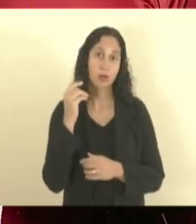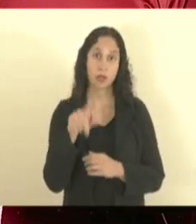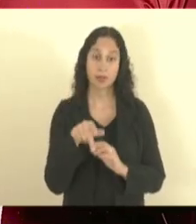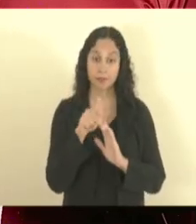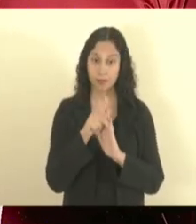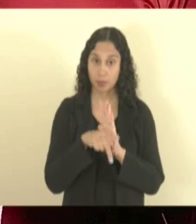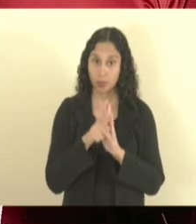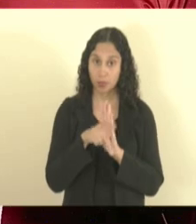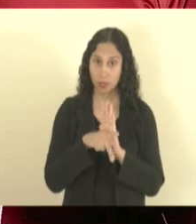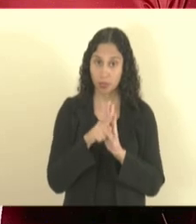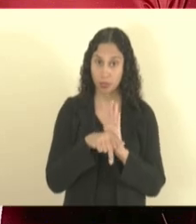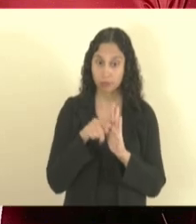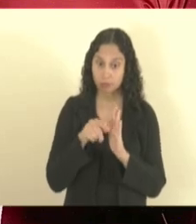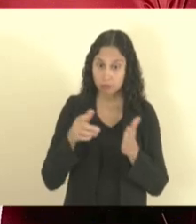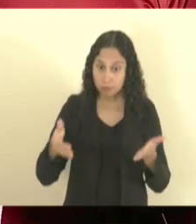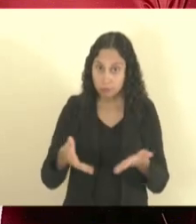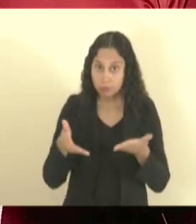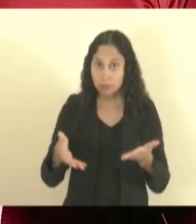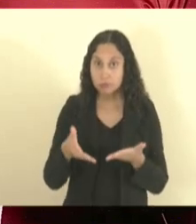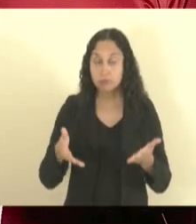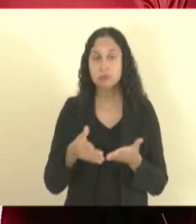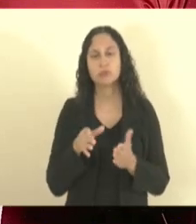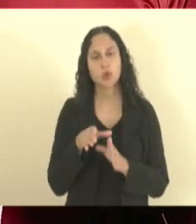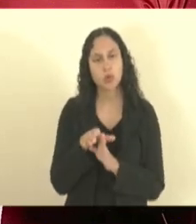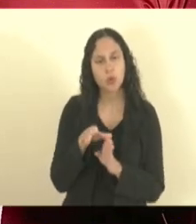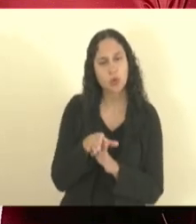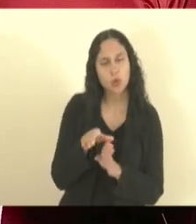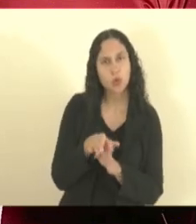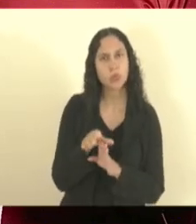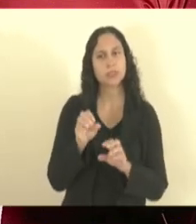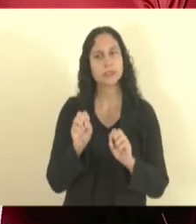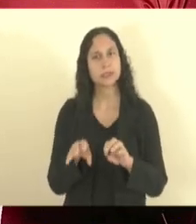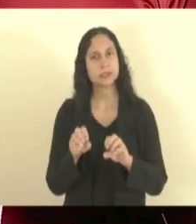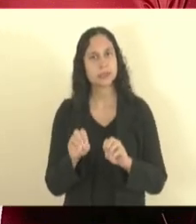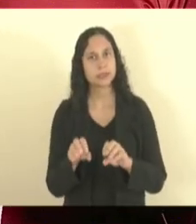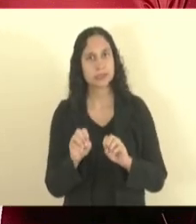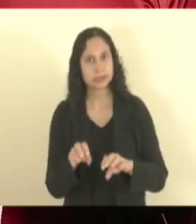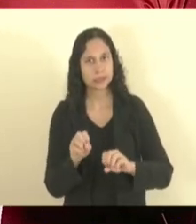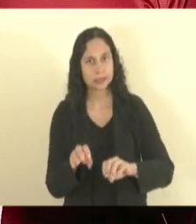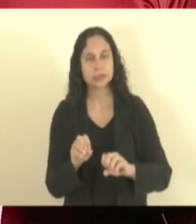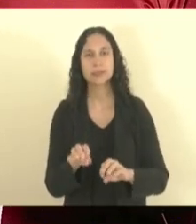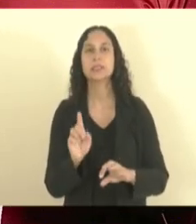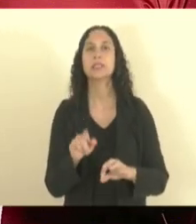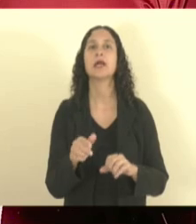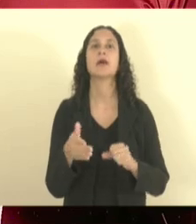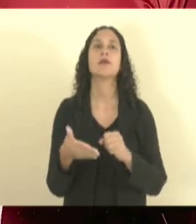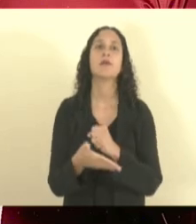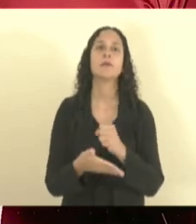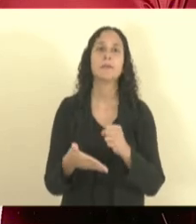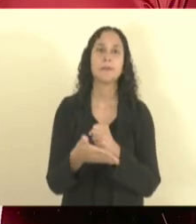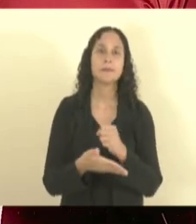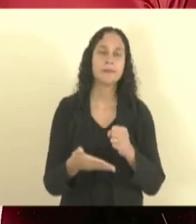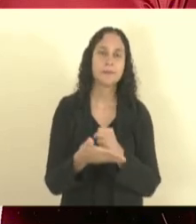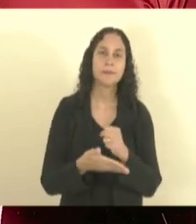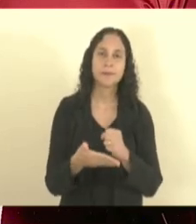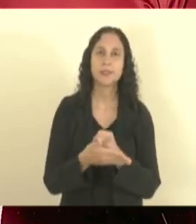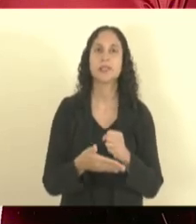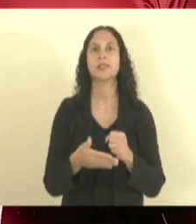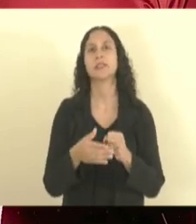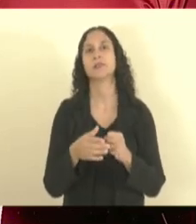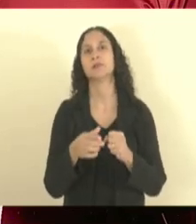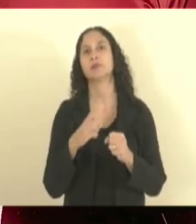bem exitoso, vai lá as pessoas orientam, ensinam até um mínimo de formalidade, um balanço,